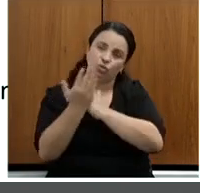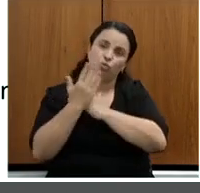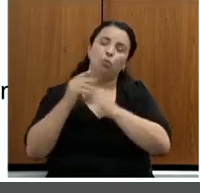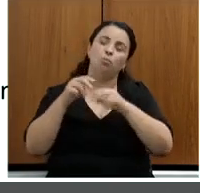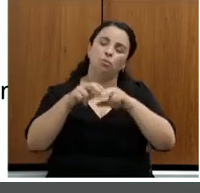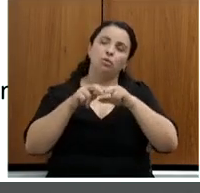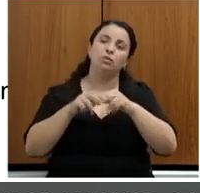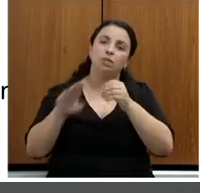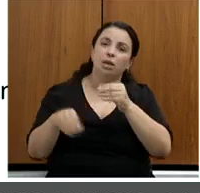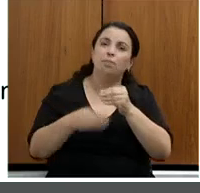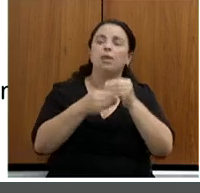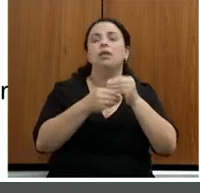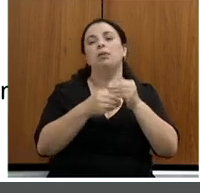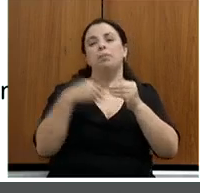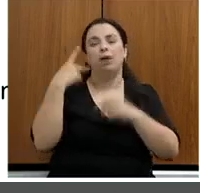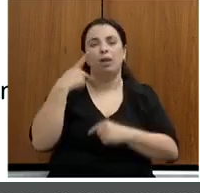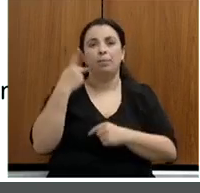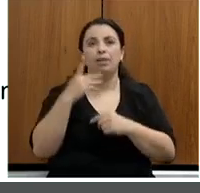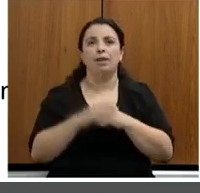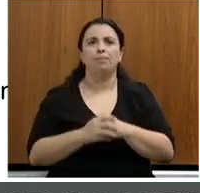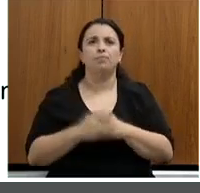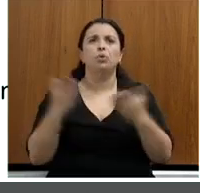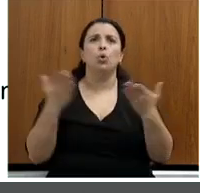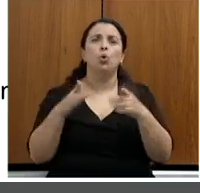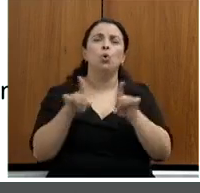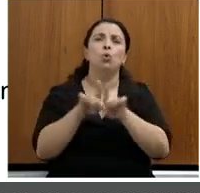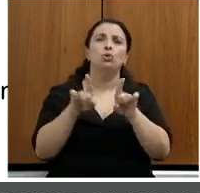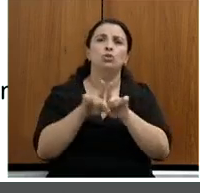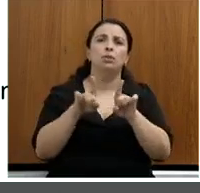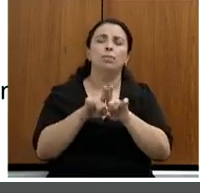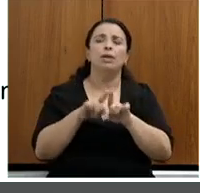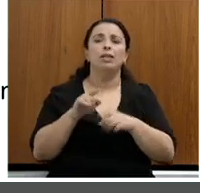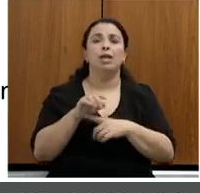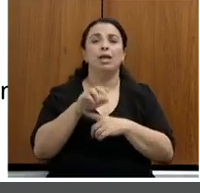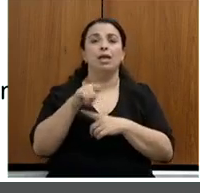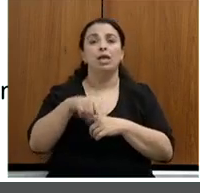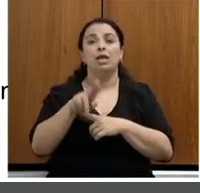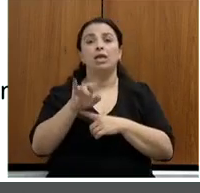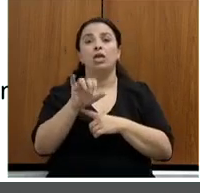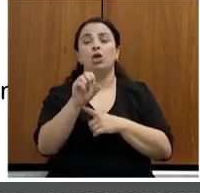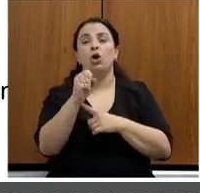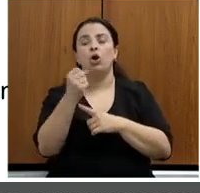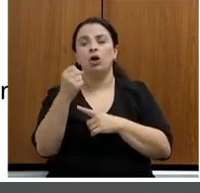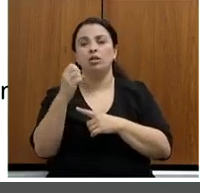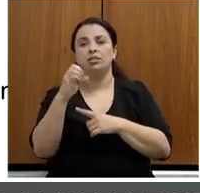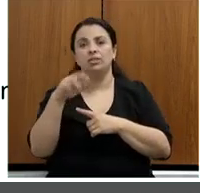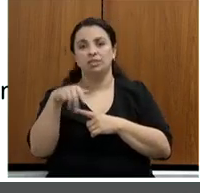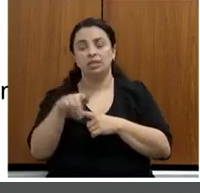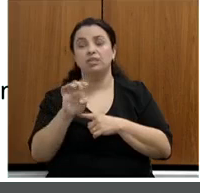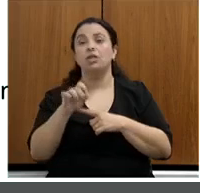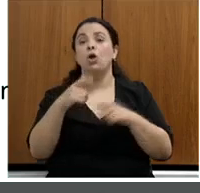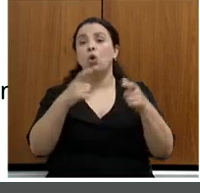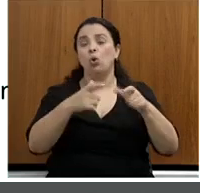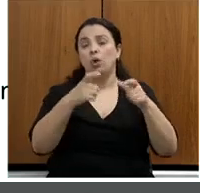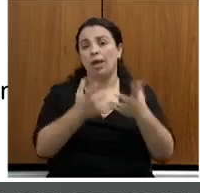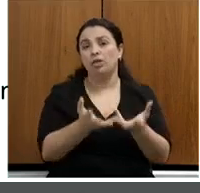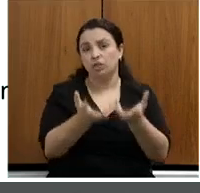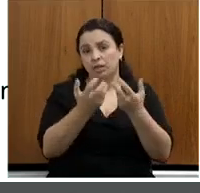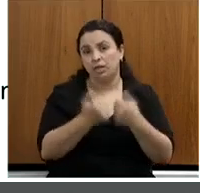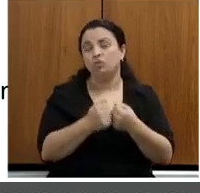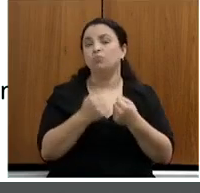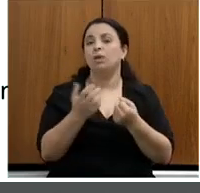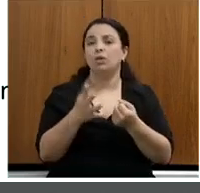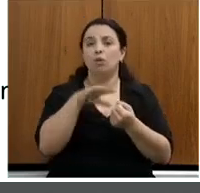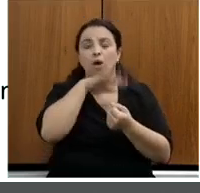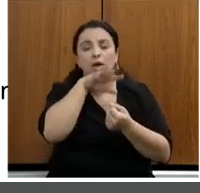OSCs, firmados através de indicação de emendas parlamentares dessa Assembleia Legislativa. Fizemos um trabalho